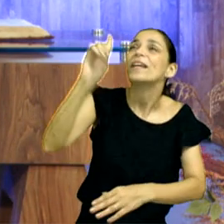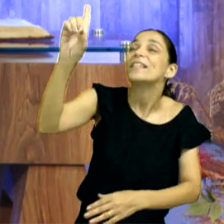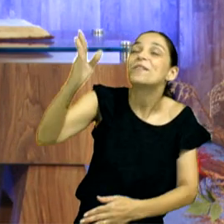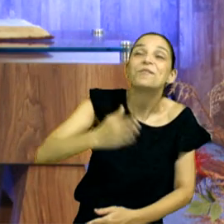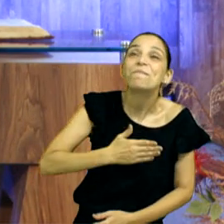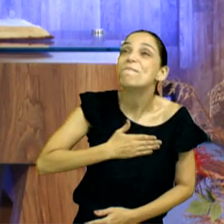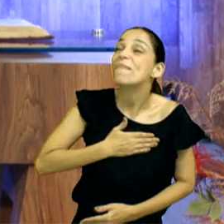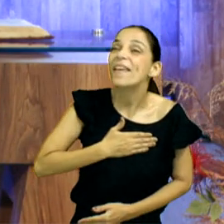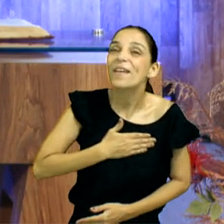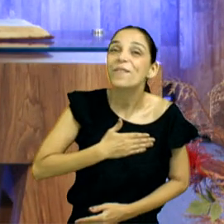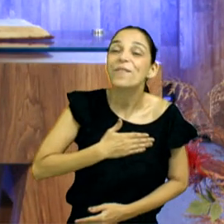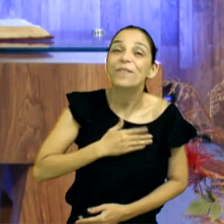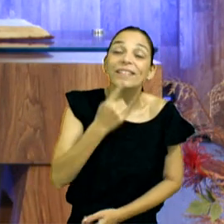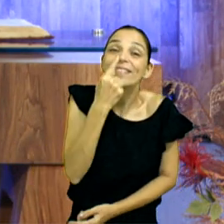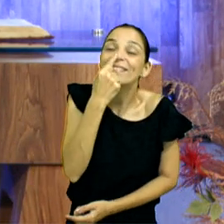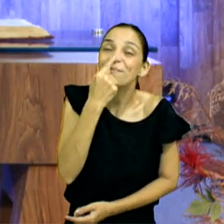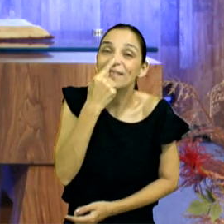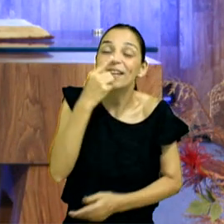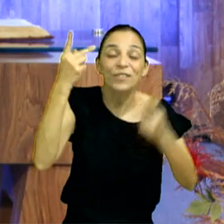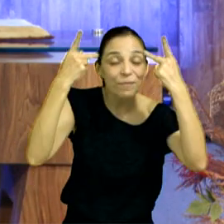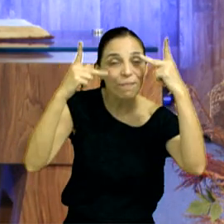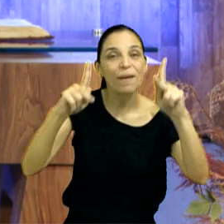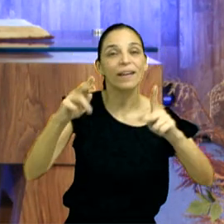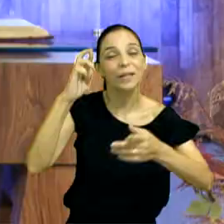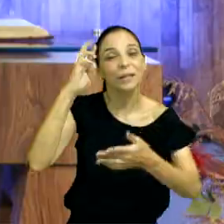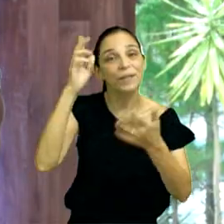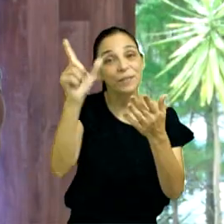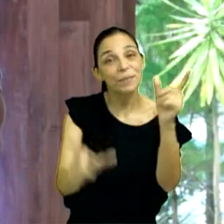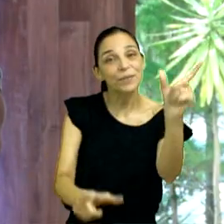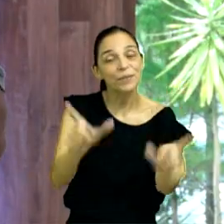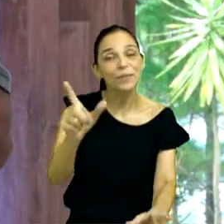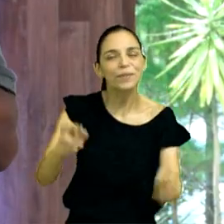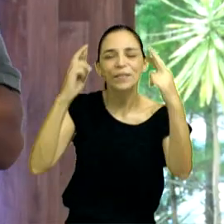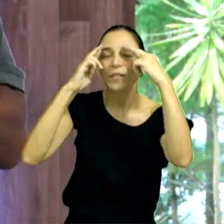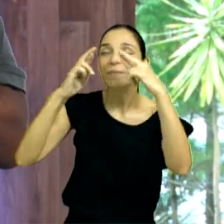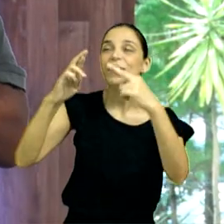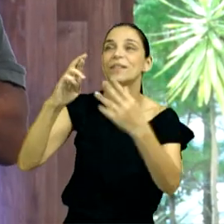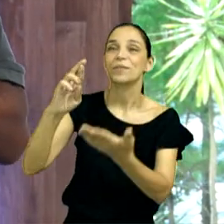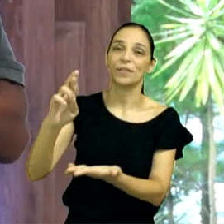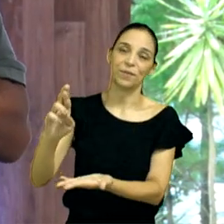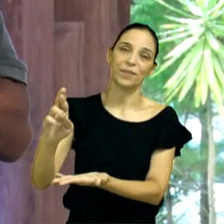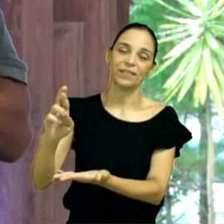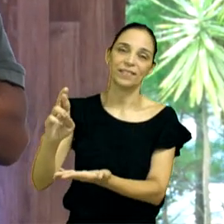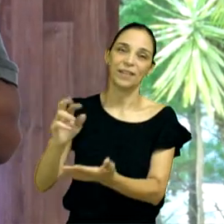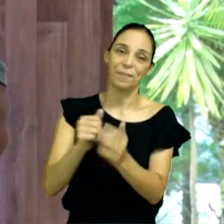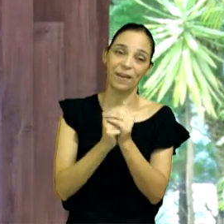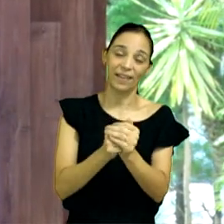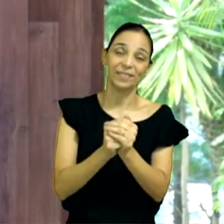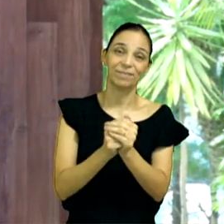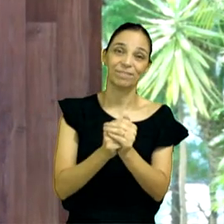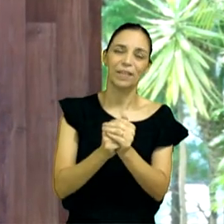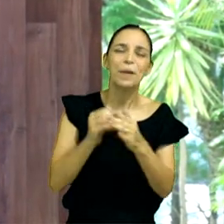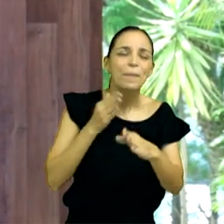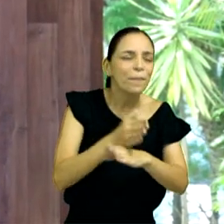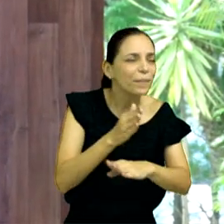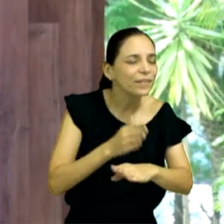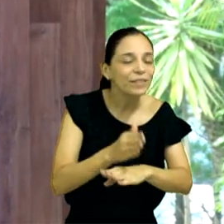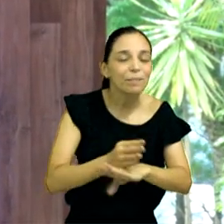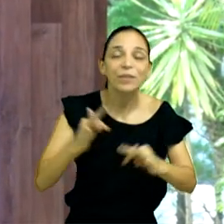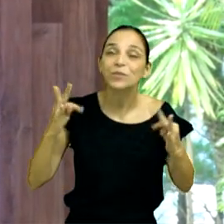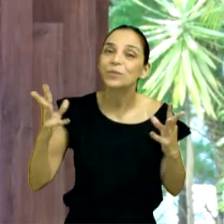essa intimidade, é para aqueles que temem o Senhor, amém? Participar de tudo,